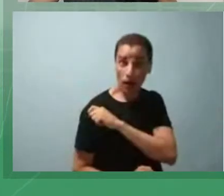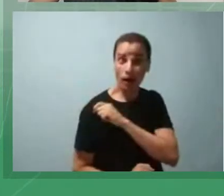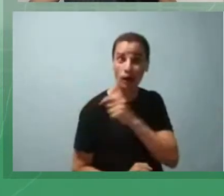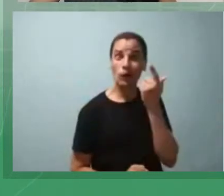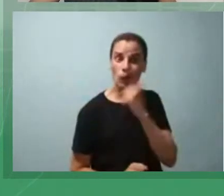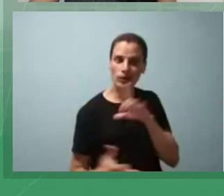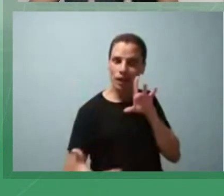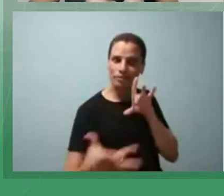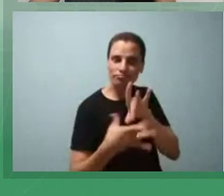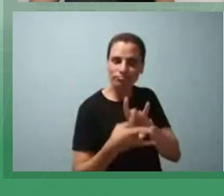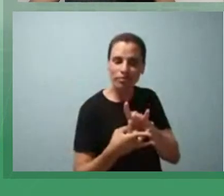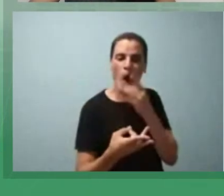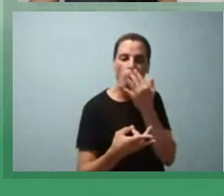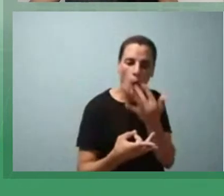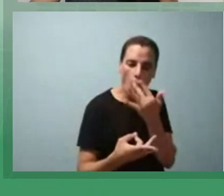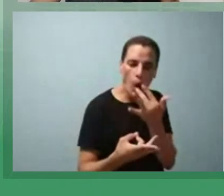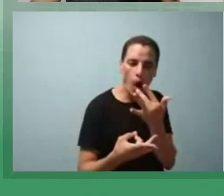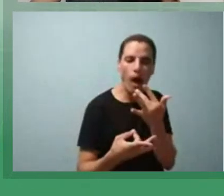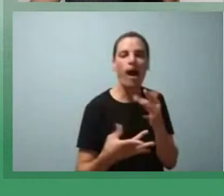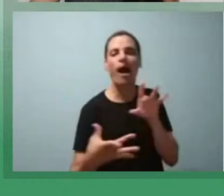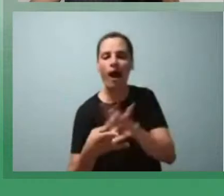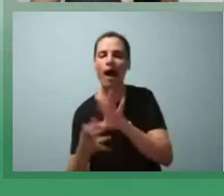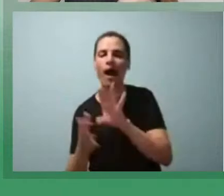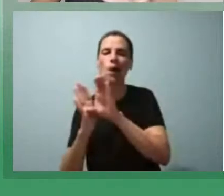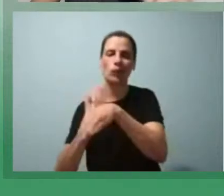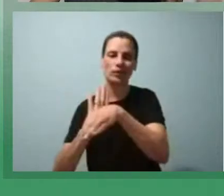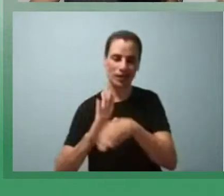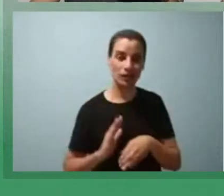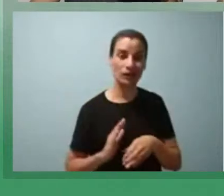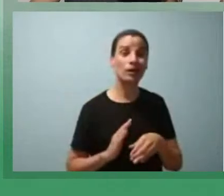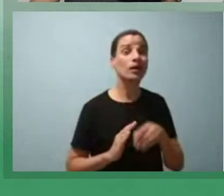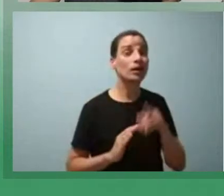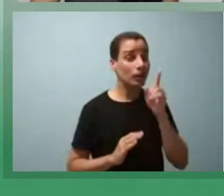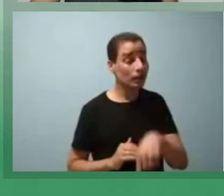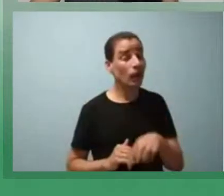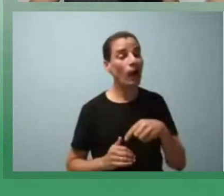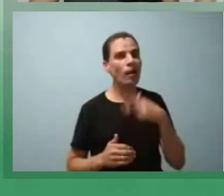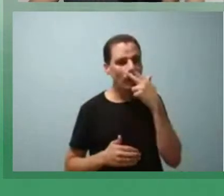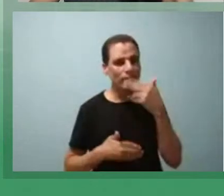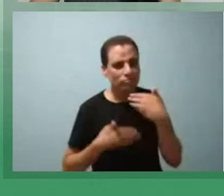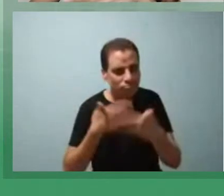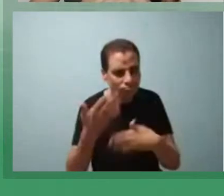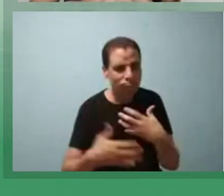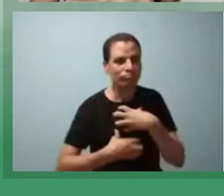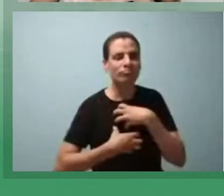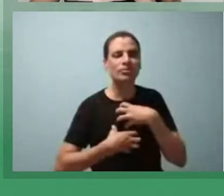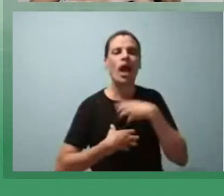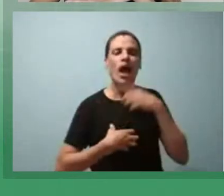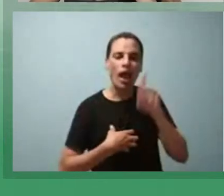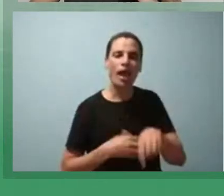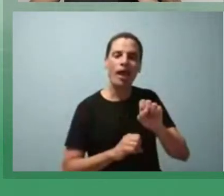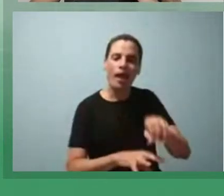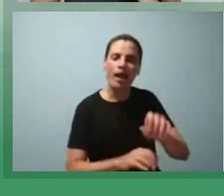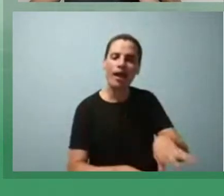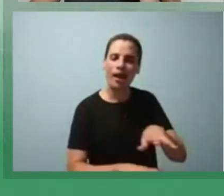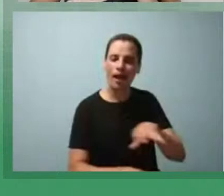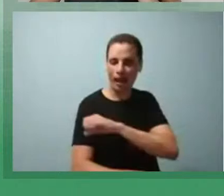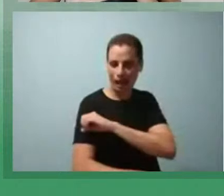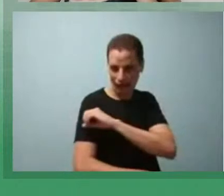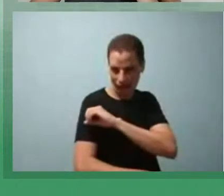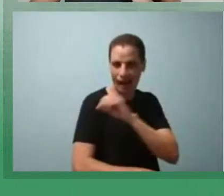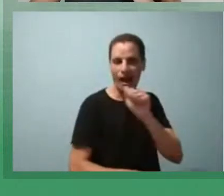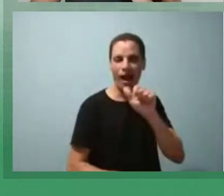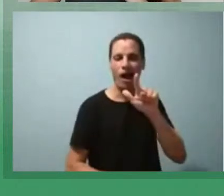associação, fazer sentido a esses números. Isso eu estou trazendo um pouquinho da alfabetização. Depois, a gente traz o processo de